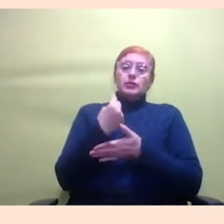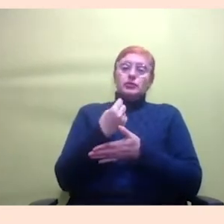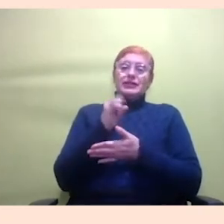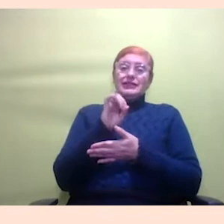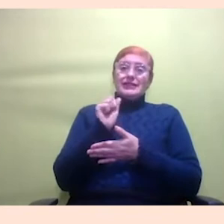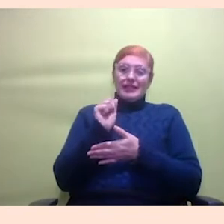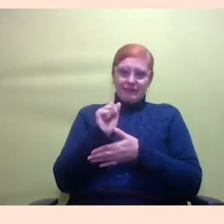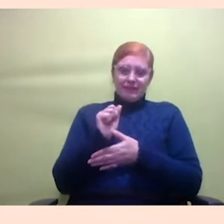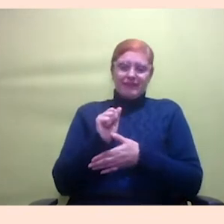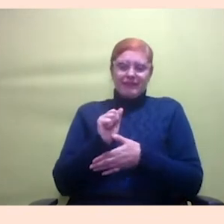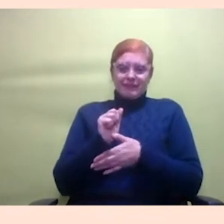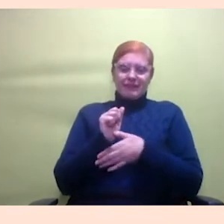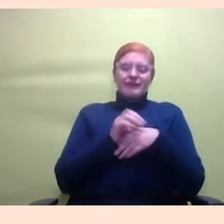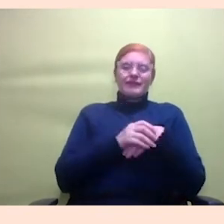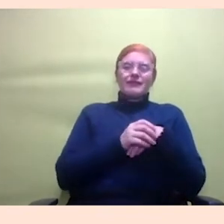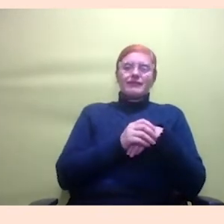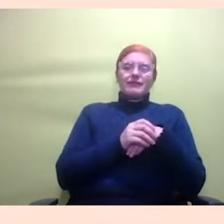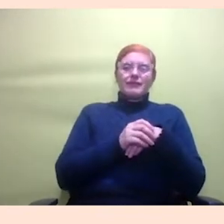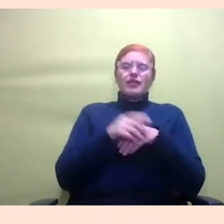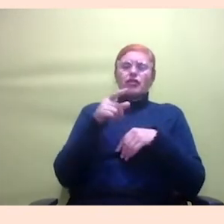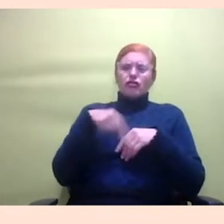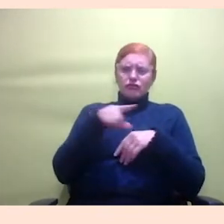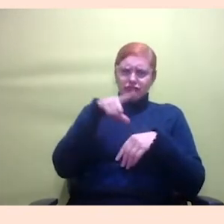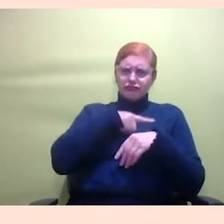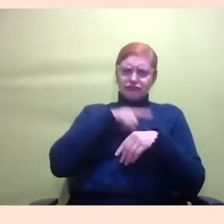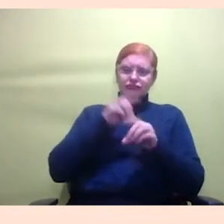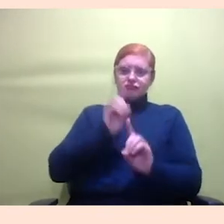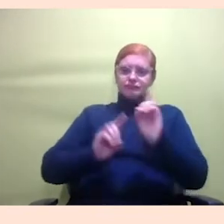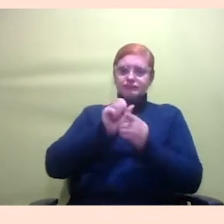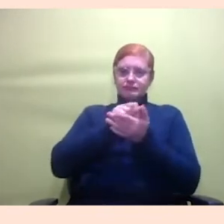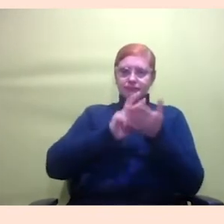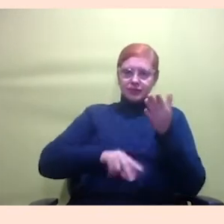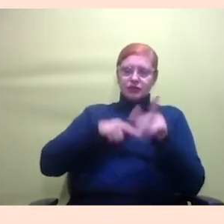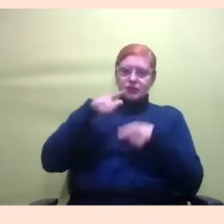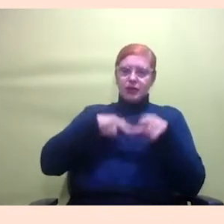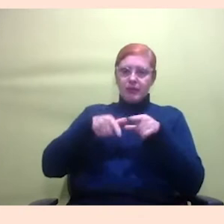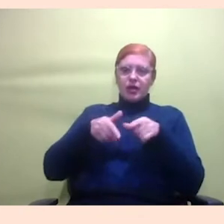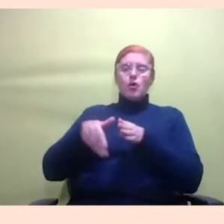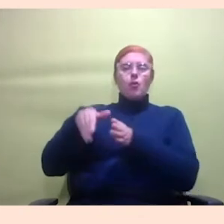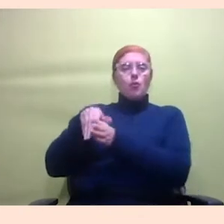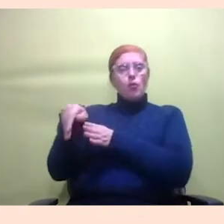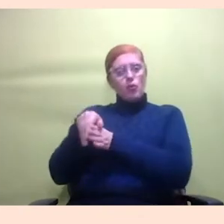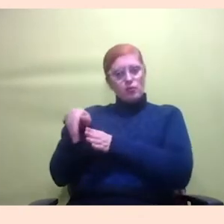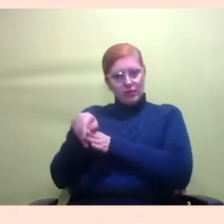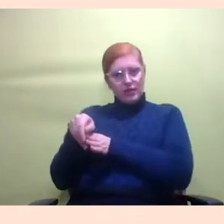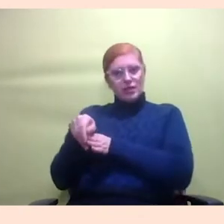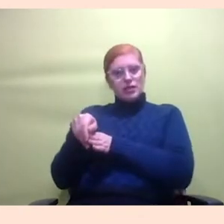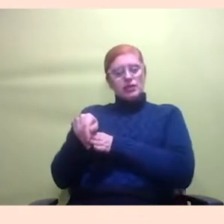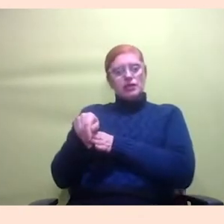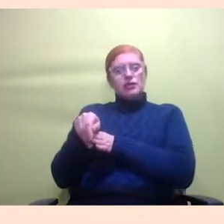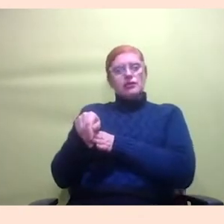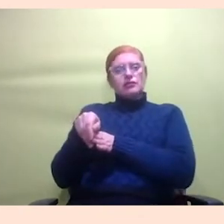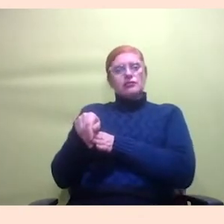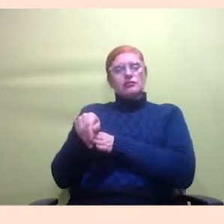na pergunta de Mércia vocês têm alguma avaliação sobre esse trabalho de orientação em relação à permanência